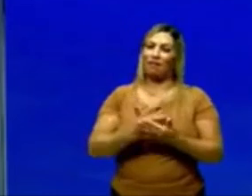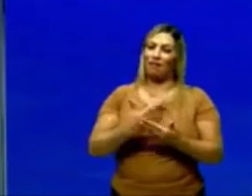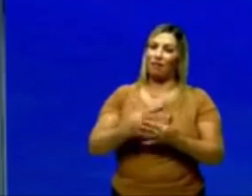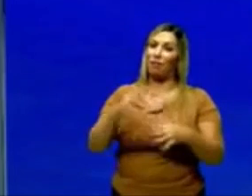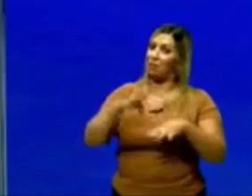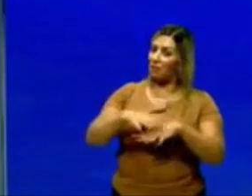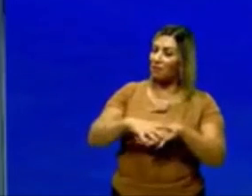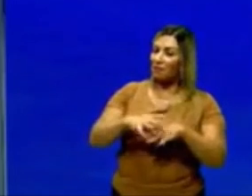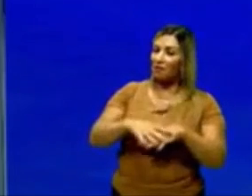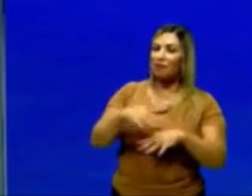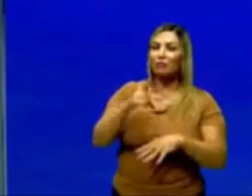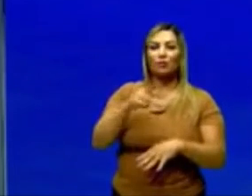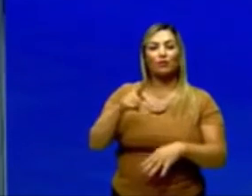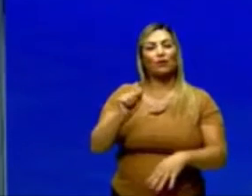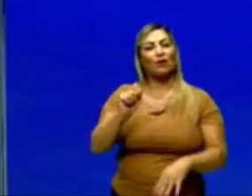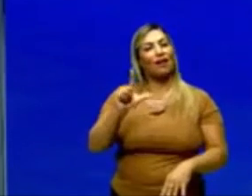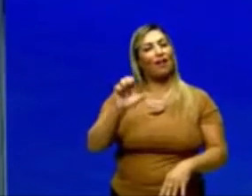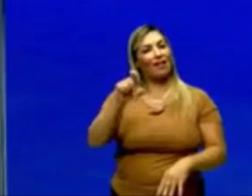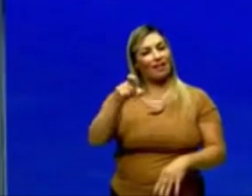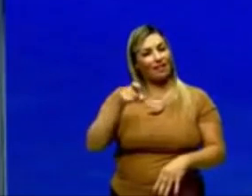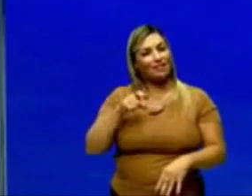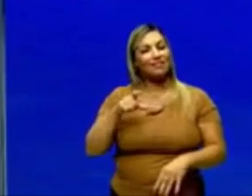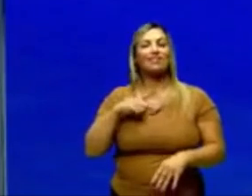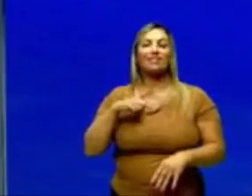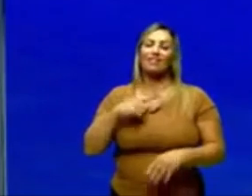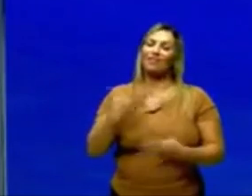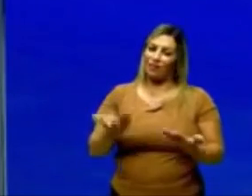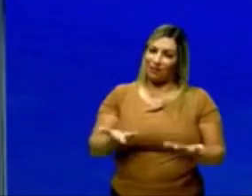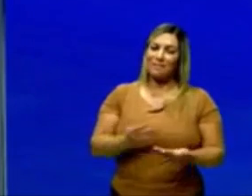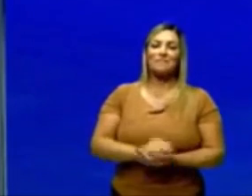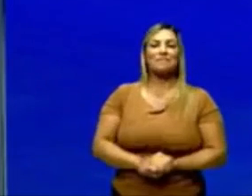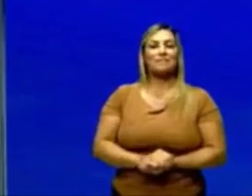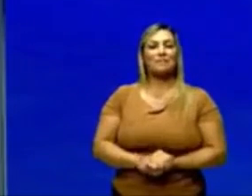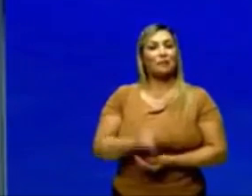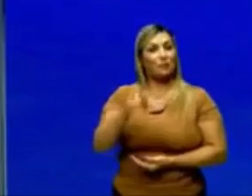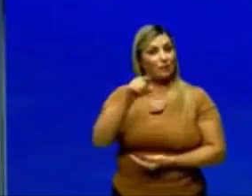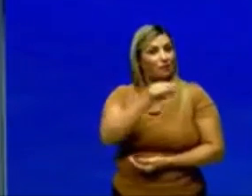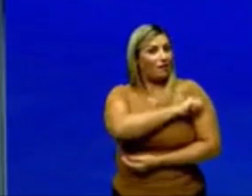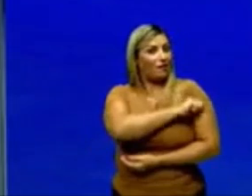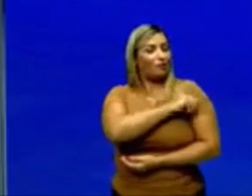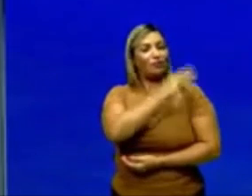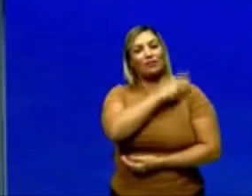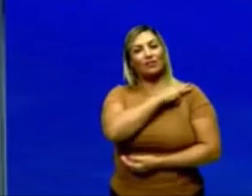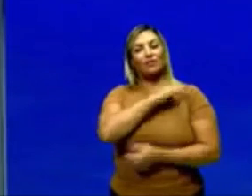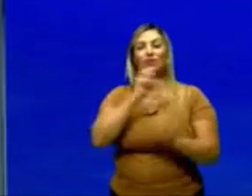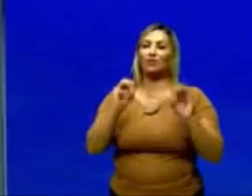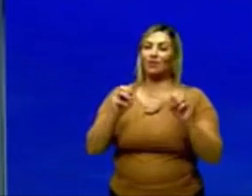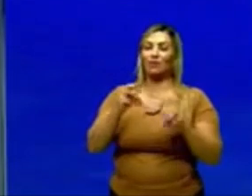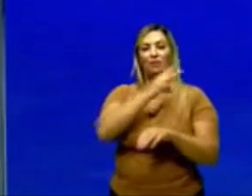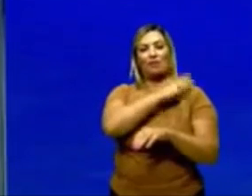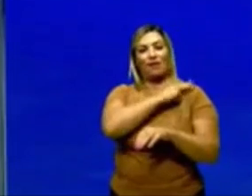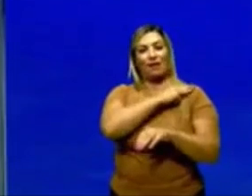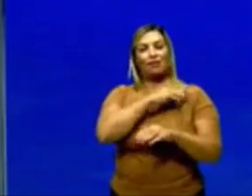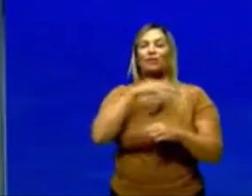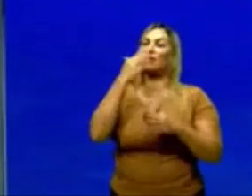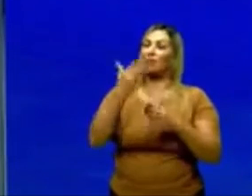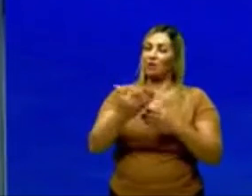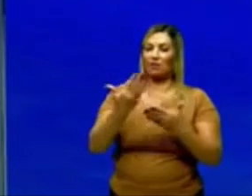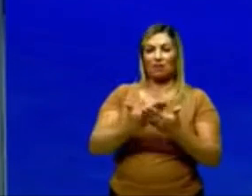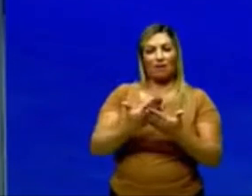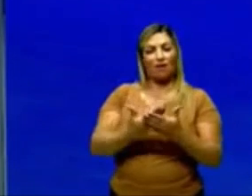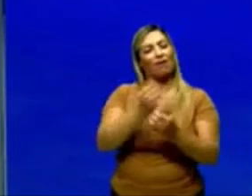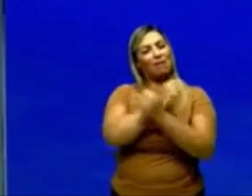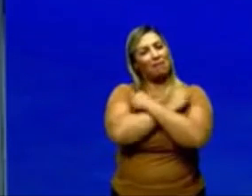matemática com o nosso excelente professor, Alex. Para você que é estudante da terceira série do Ensino Médio, até a próxima, um forte